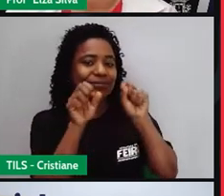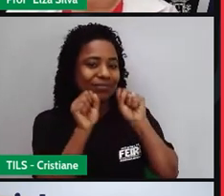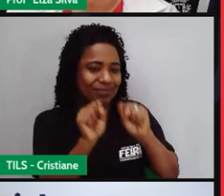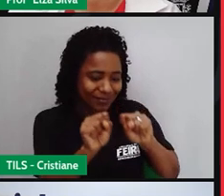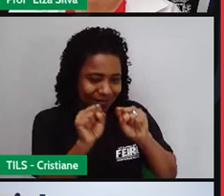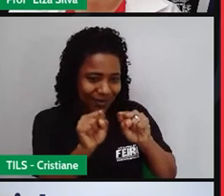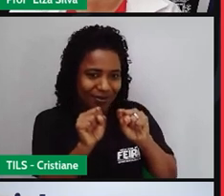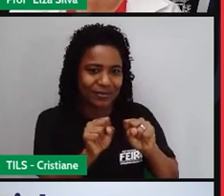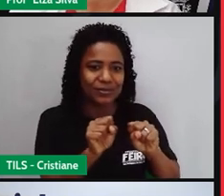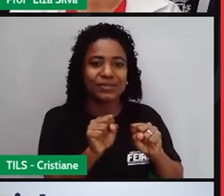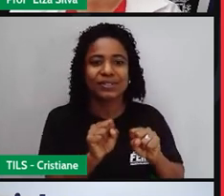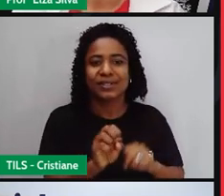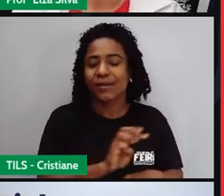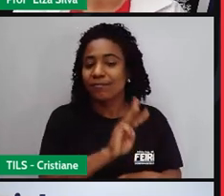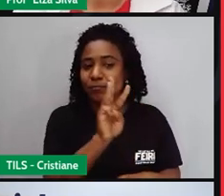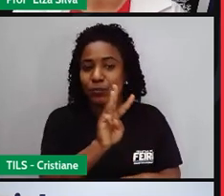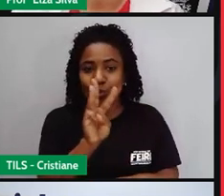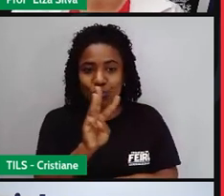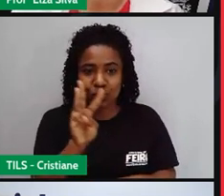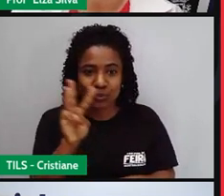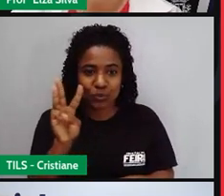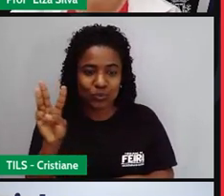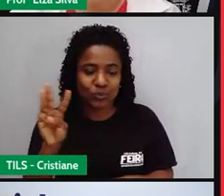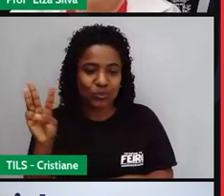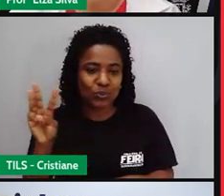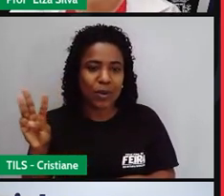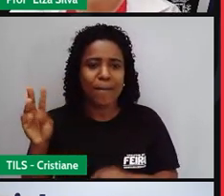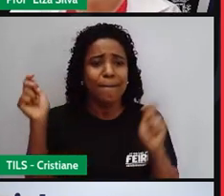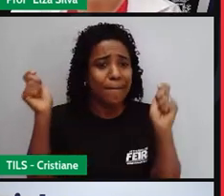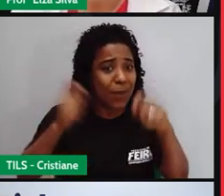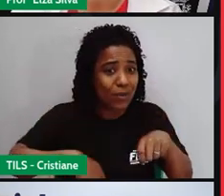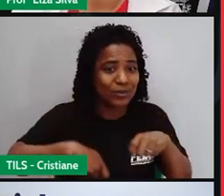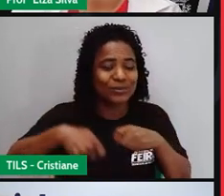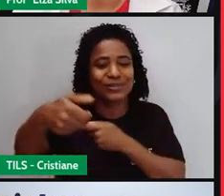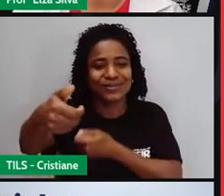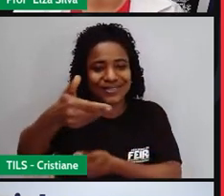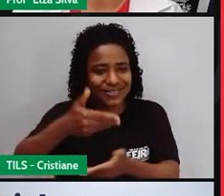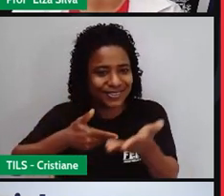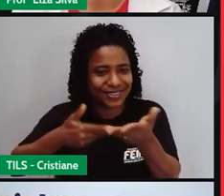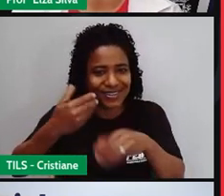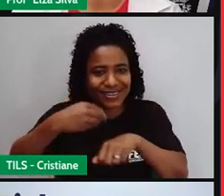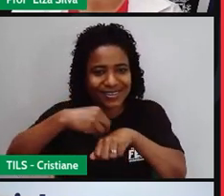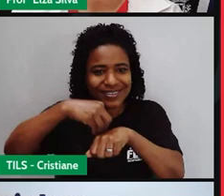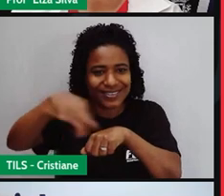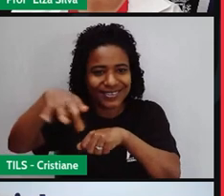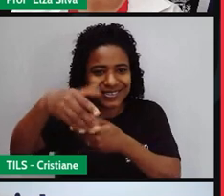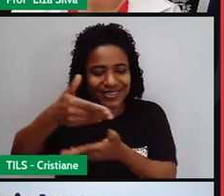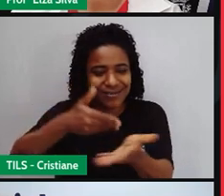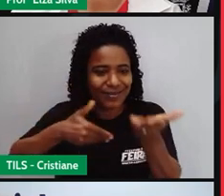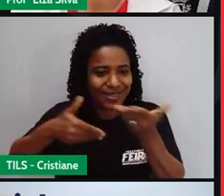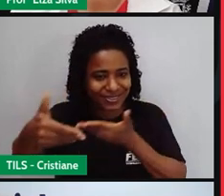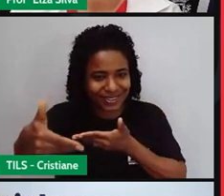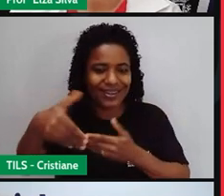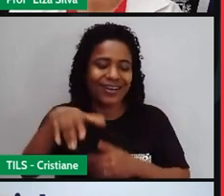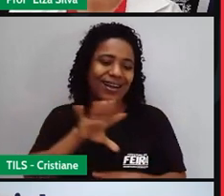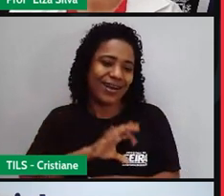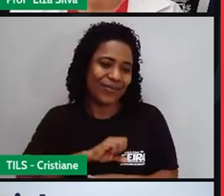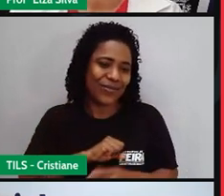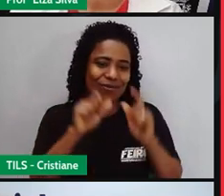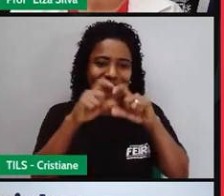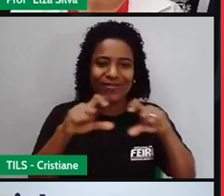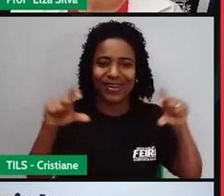sites para compartilhar mensagens de amor em inglês no Dia dos Namorados. Então, vai estar aí na descrição